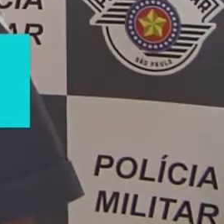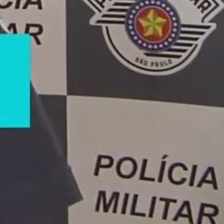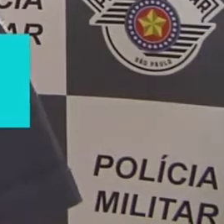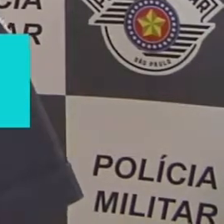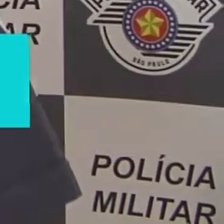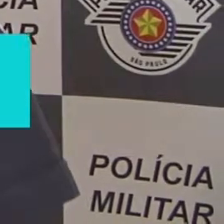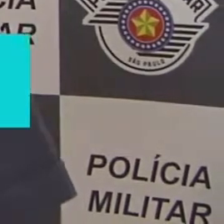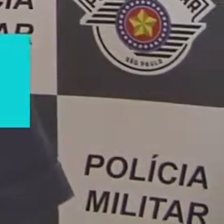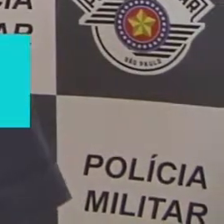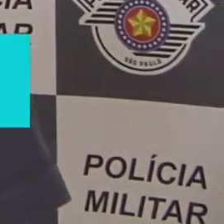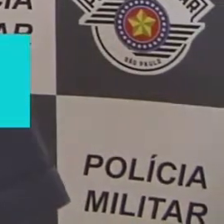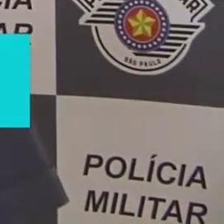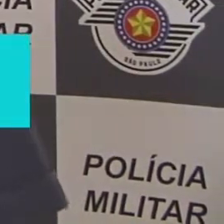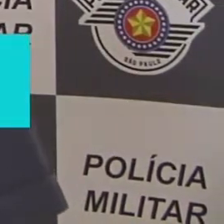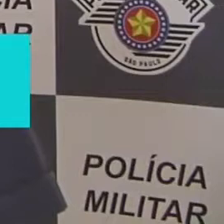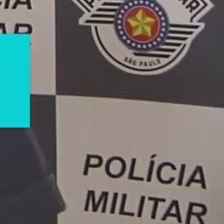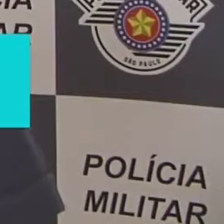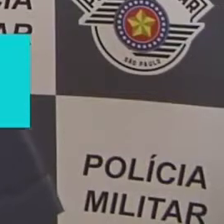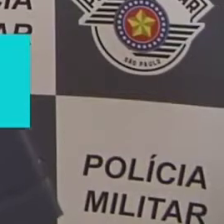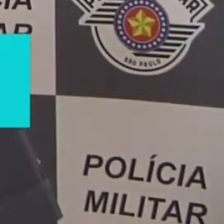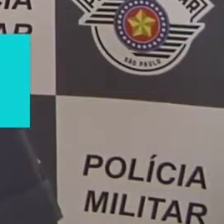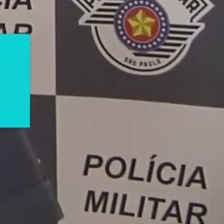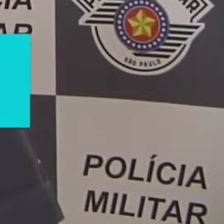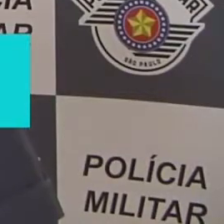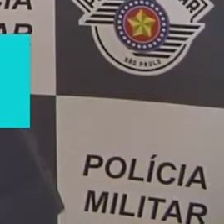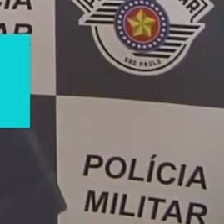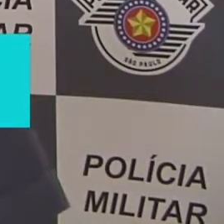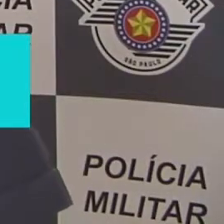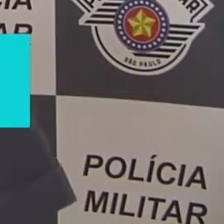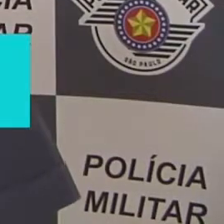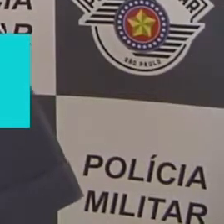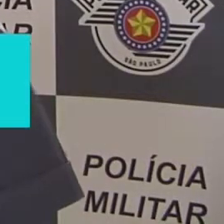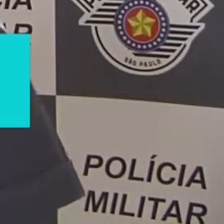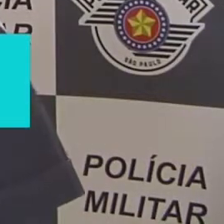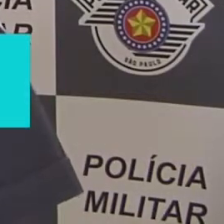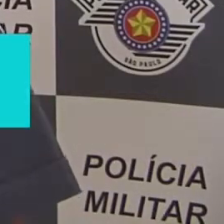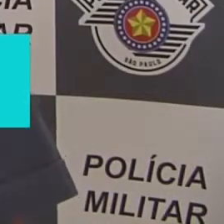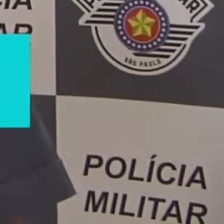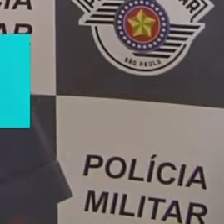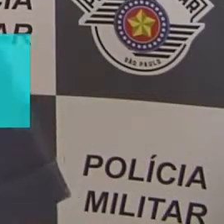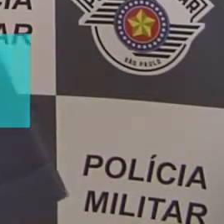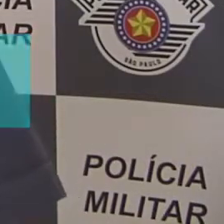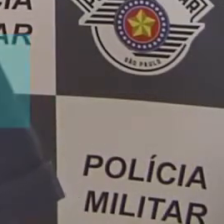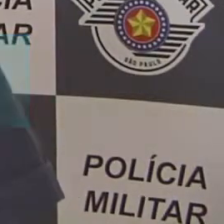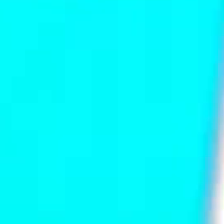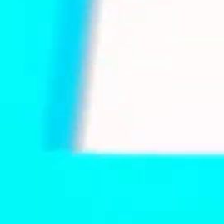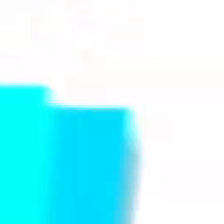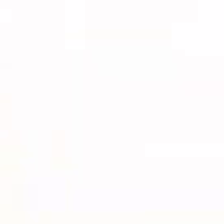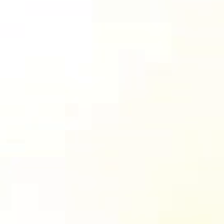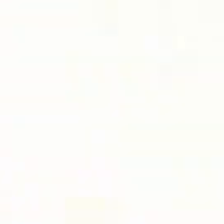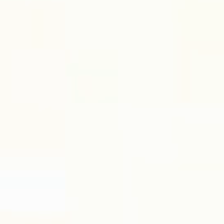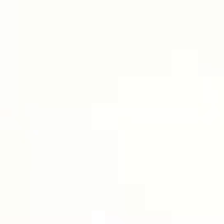muito importante na sua mão. Ligue para o 181 Polícia Militar. Você pode confiar.